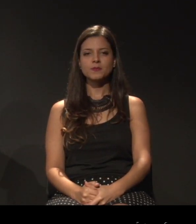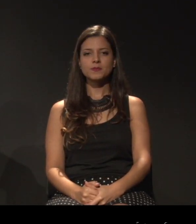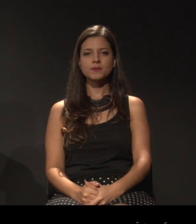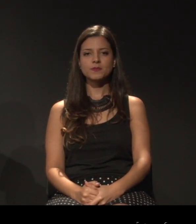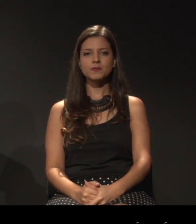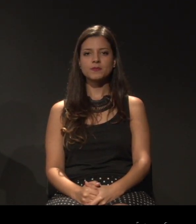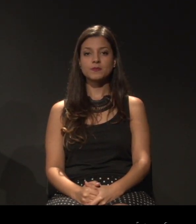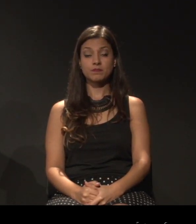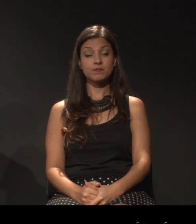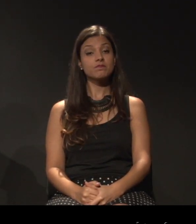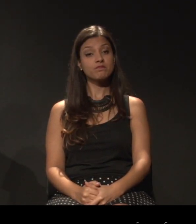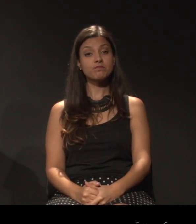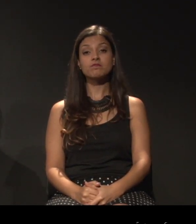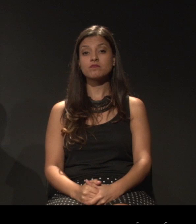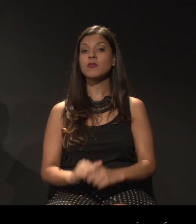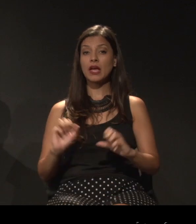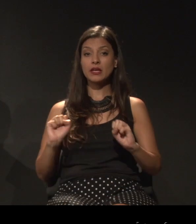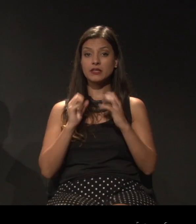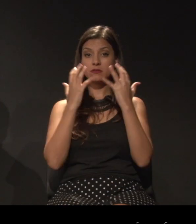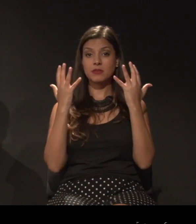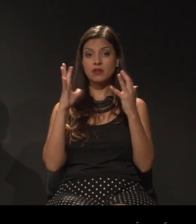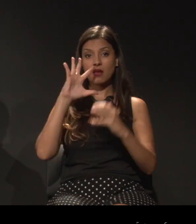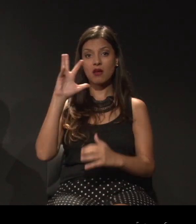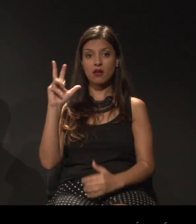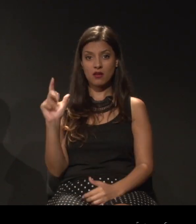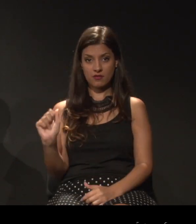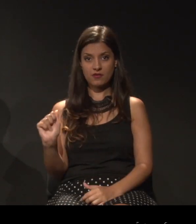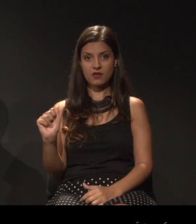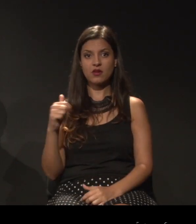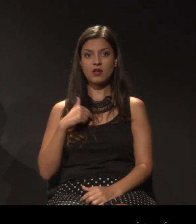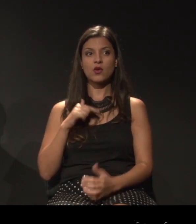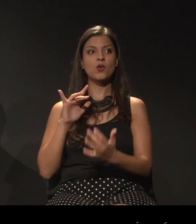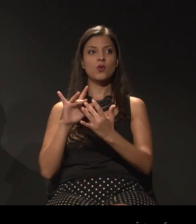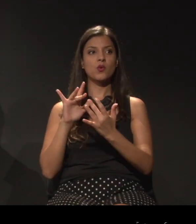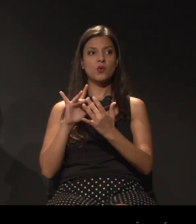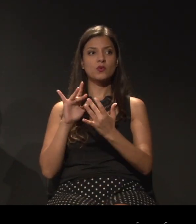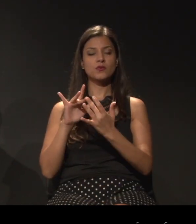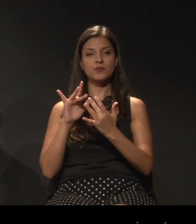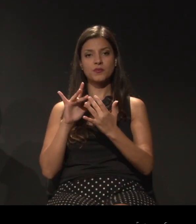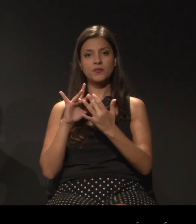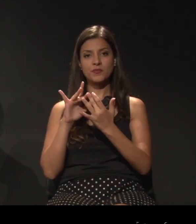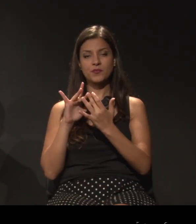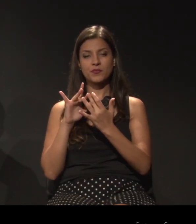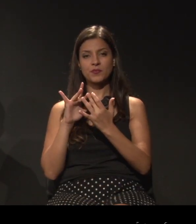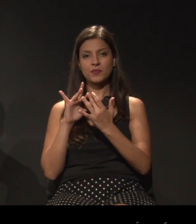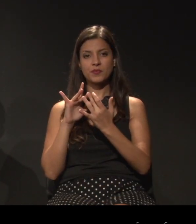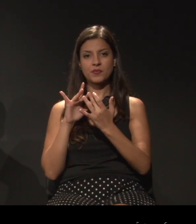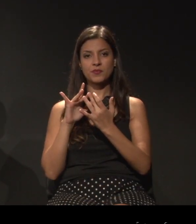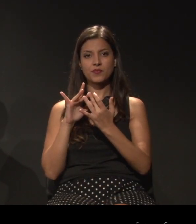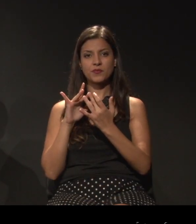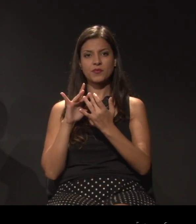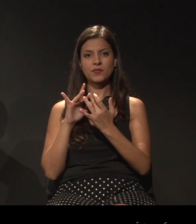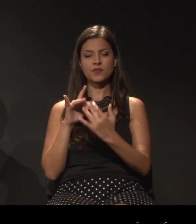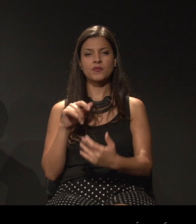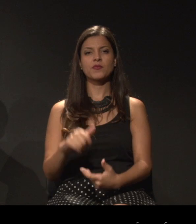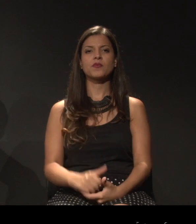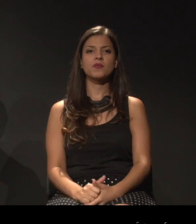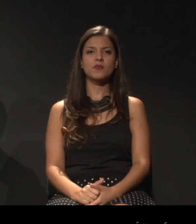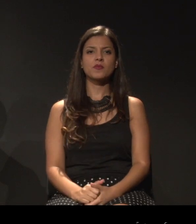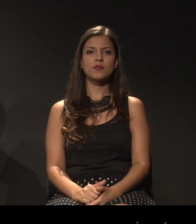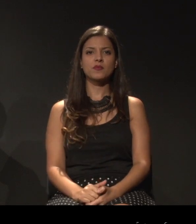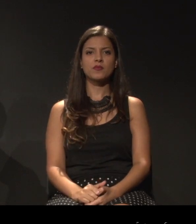os espetáculos africanos, espetáculos contemporâneos africanos, me deu um